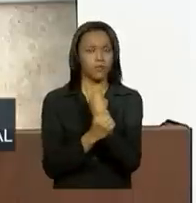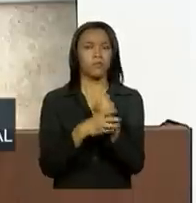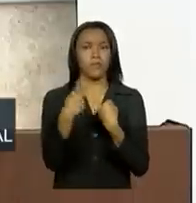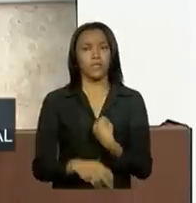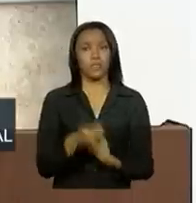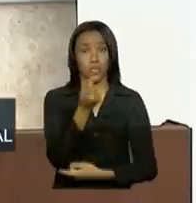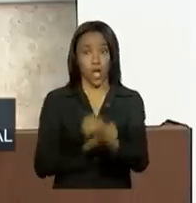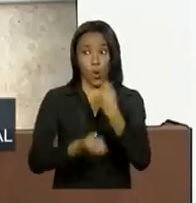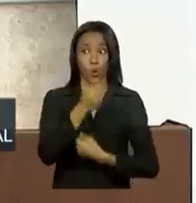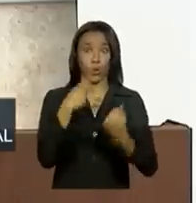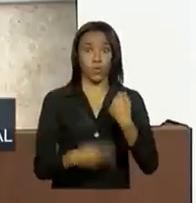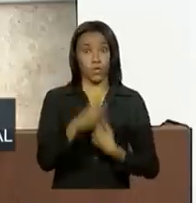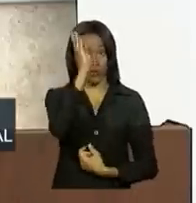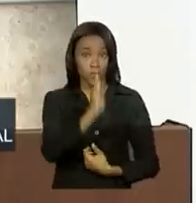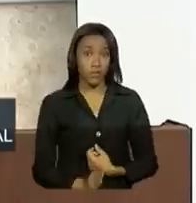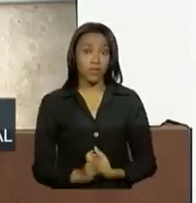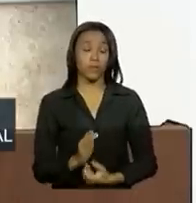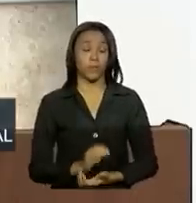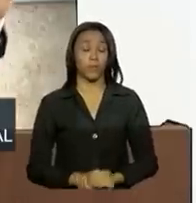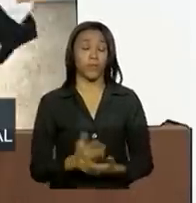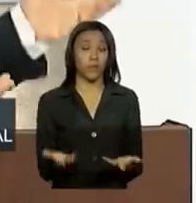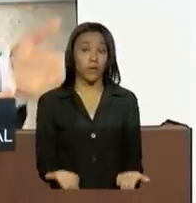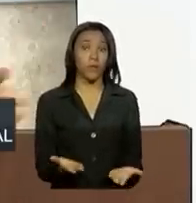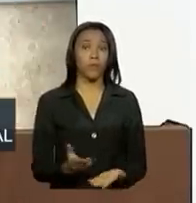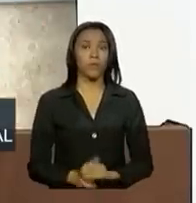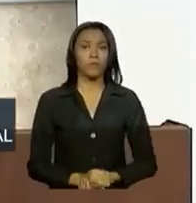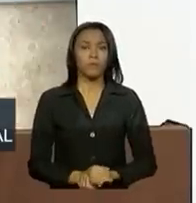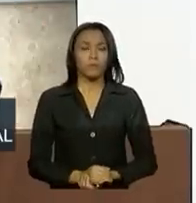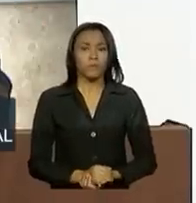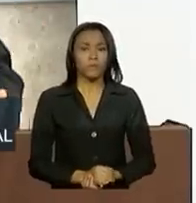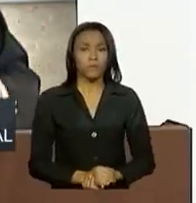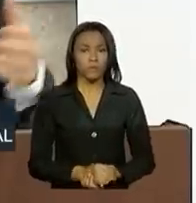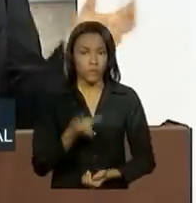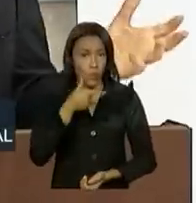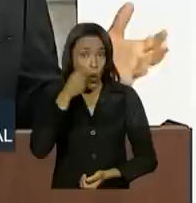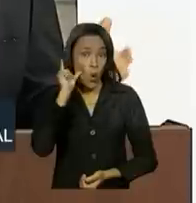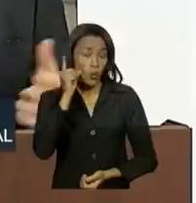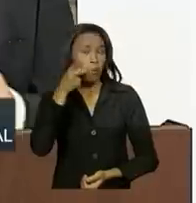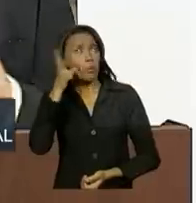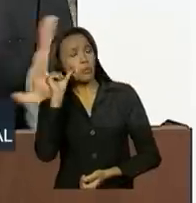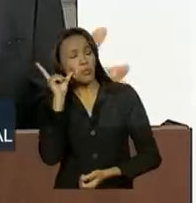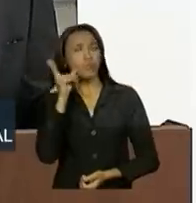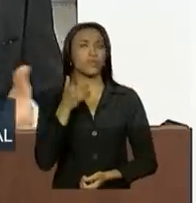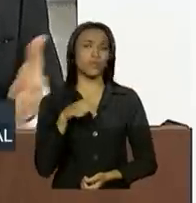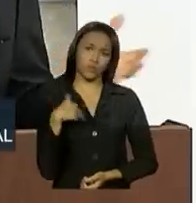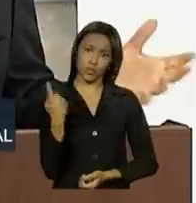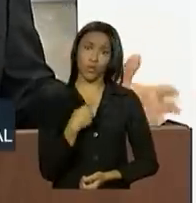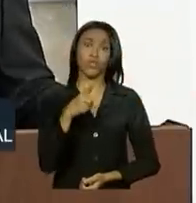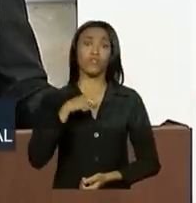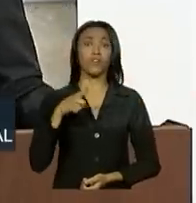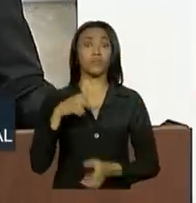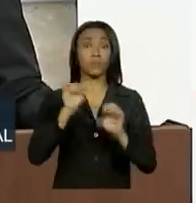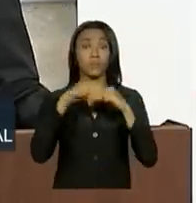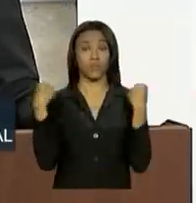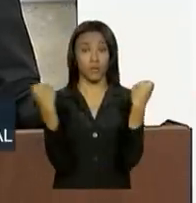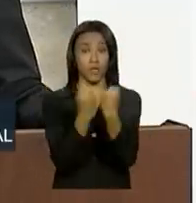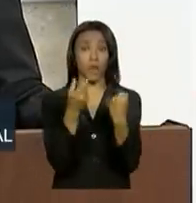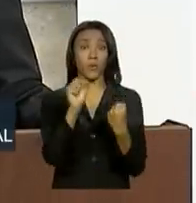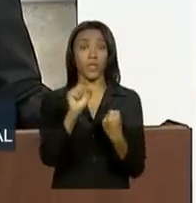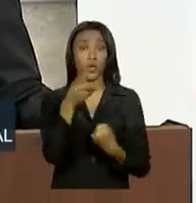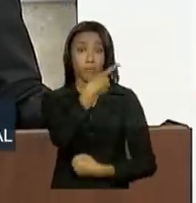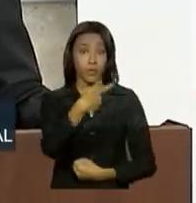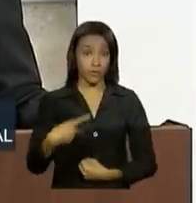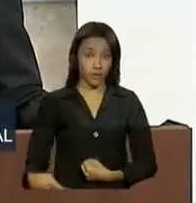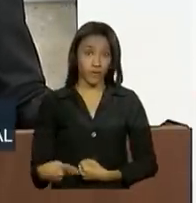economia brasileira. Aliás, ontem ou anteontem, nós tivemos aí um seminário em que o